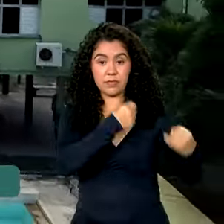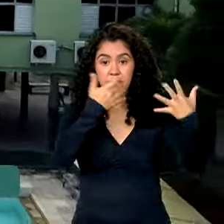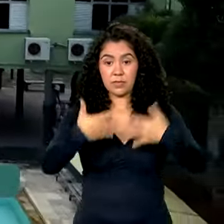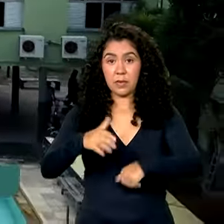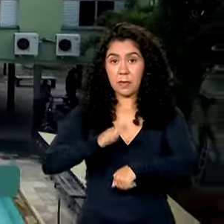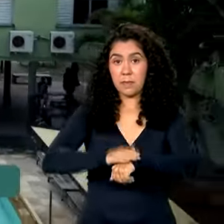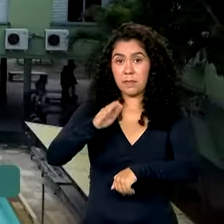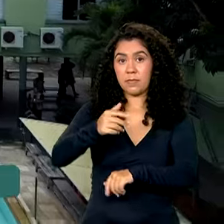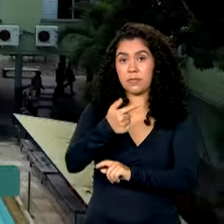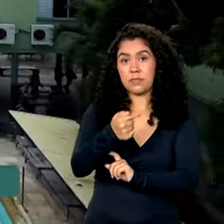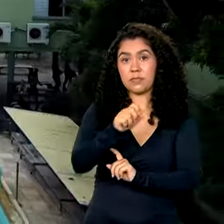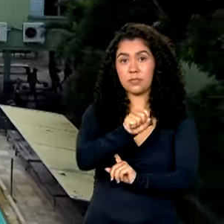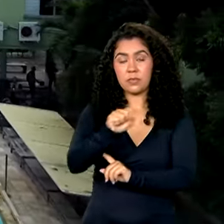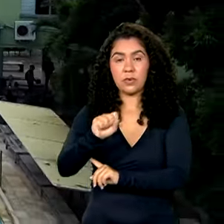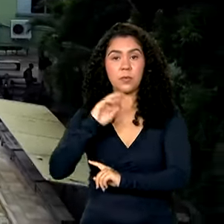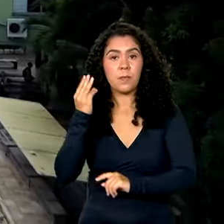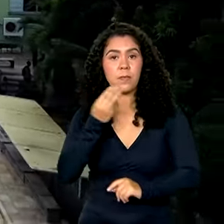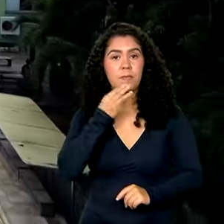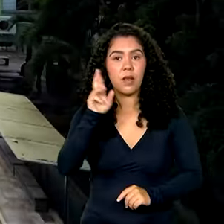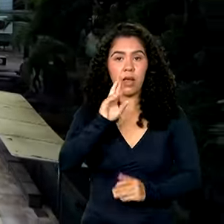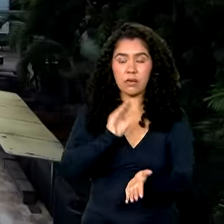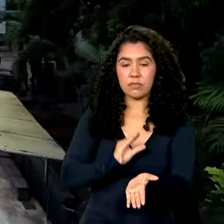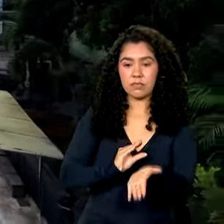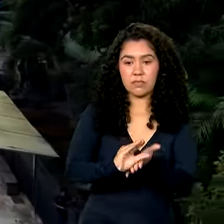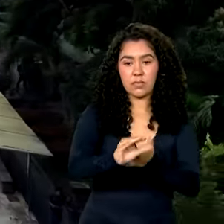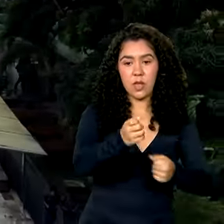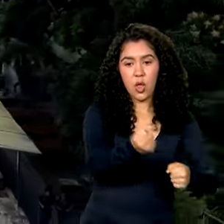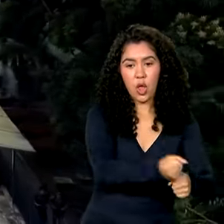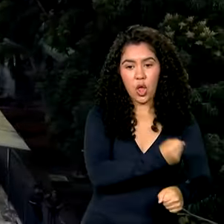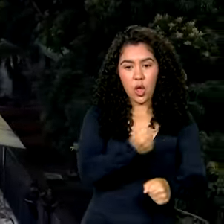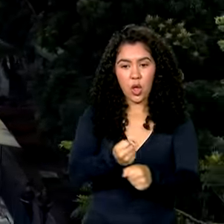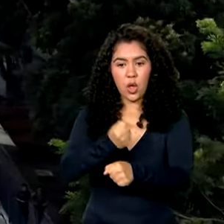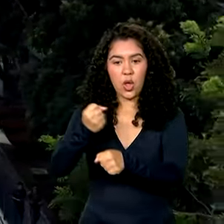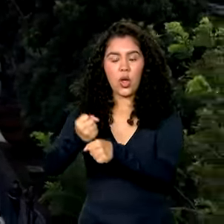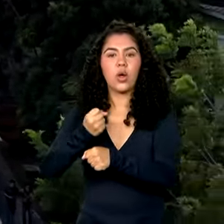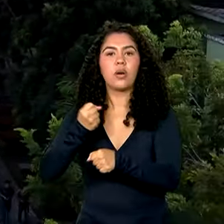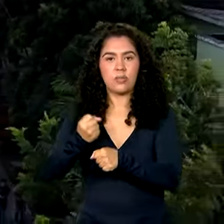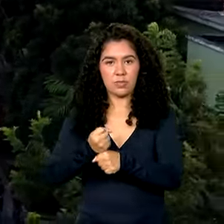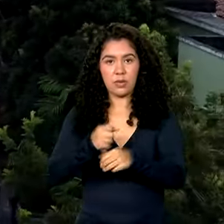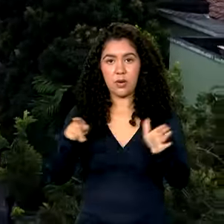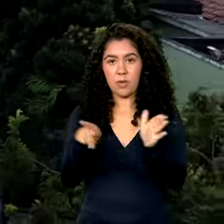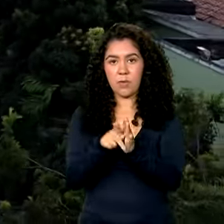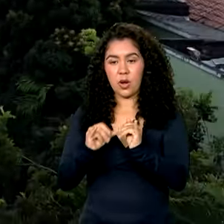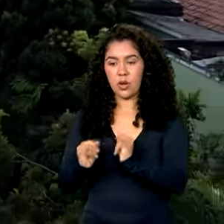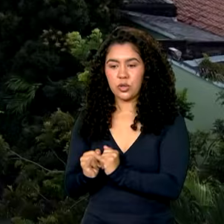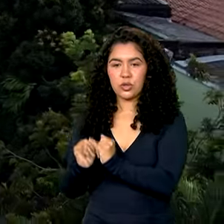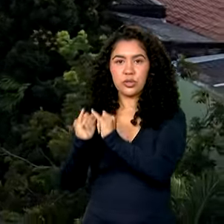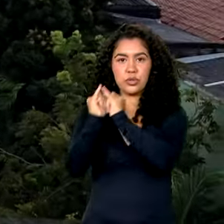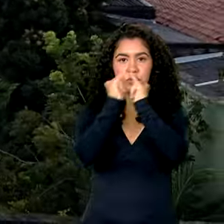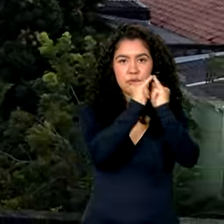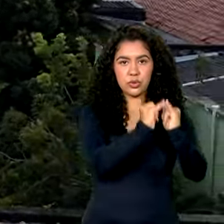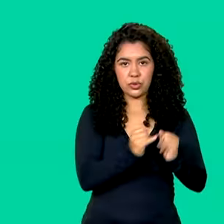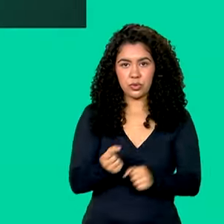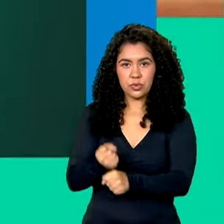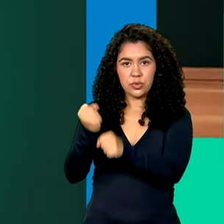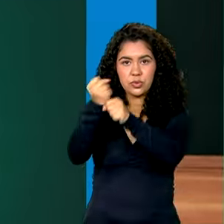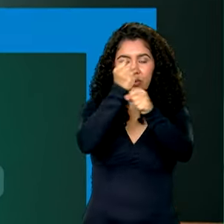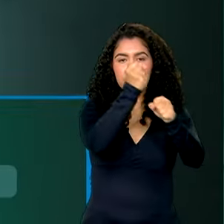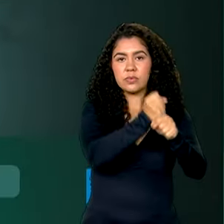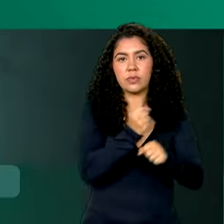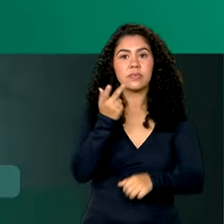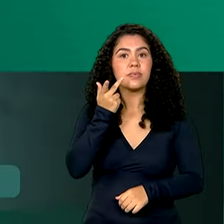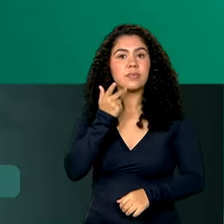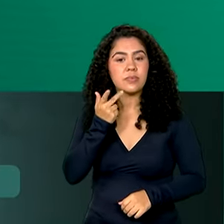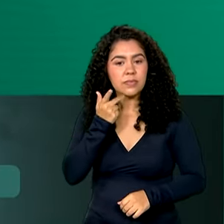serão destinados a obras de expansão e consolidação de instituições federais do Ceará. Por